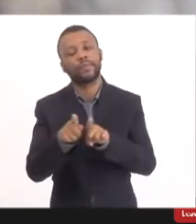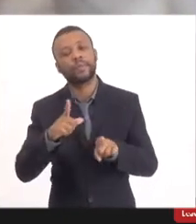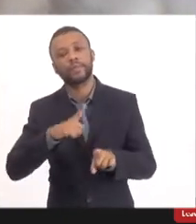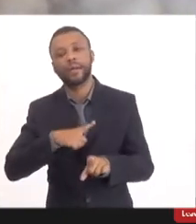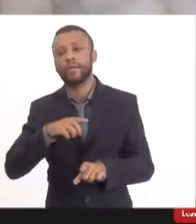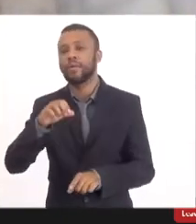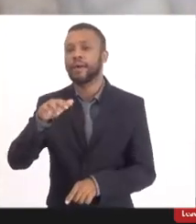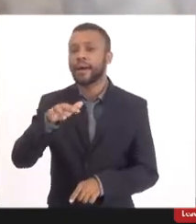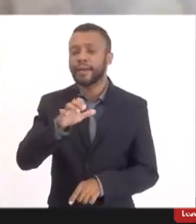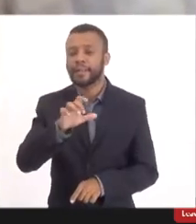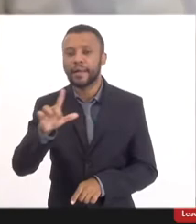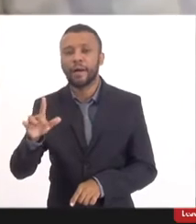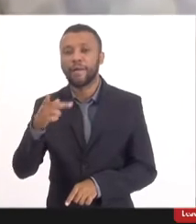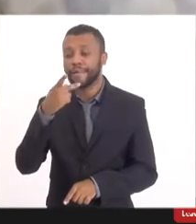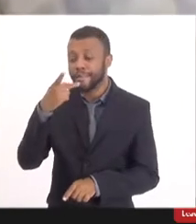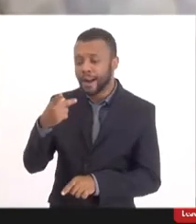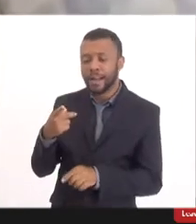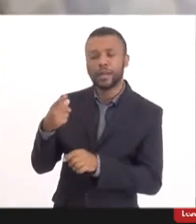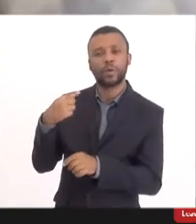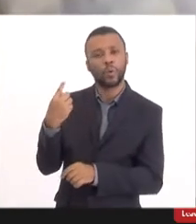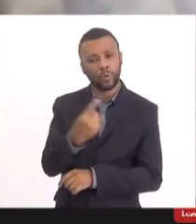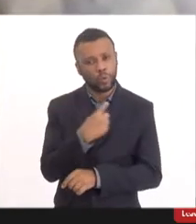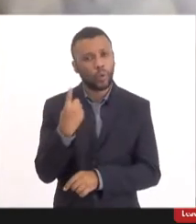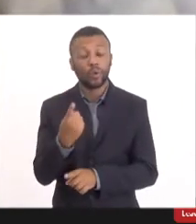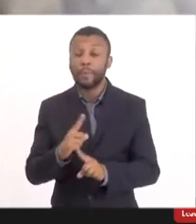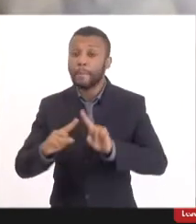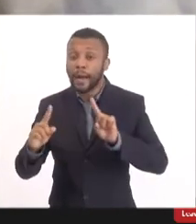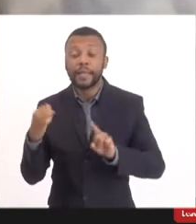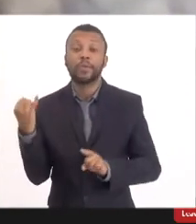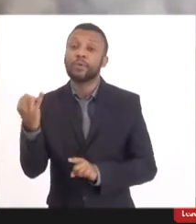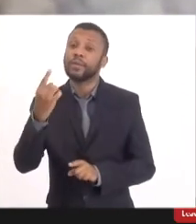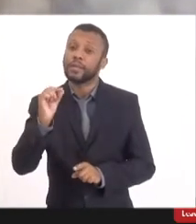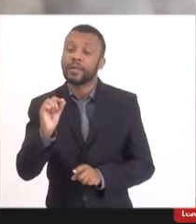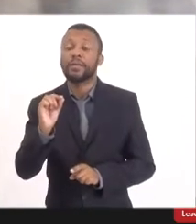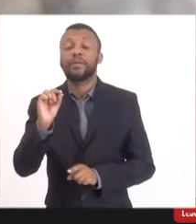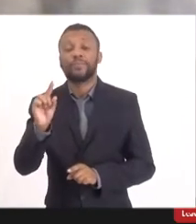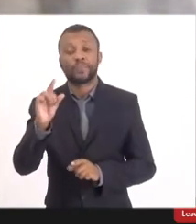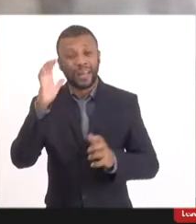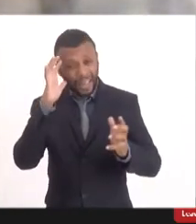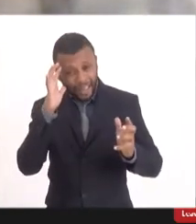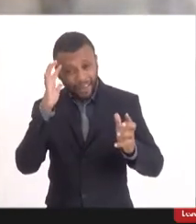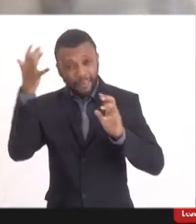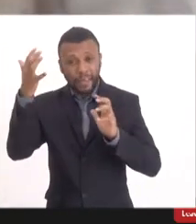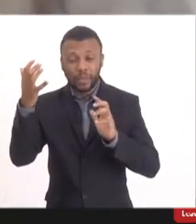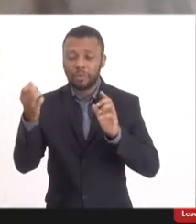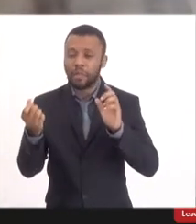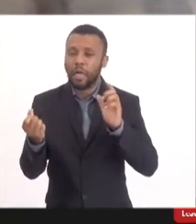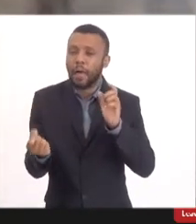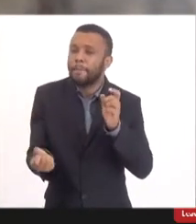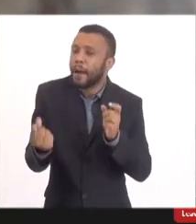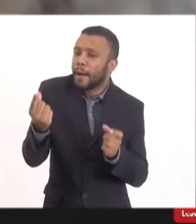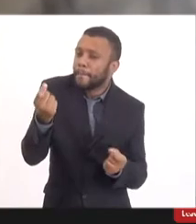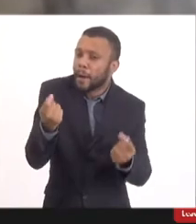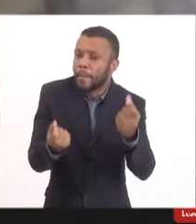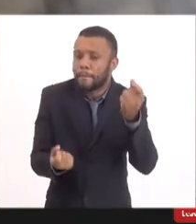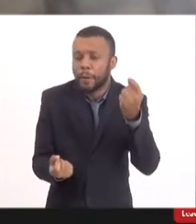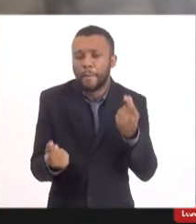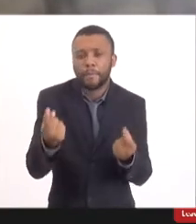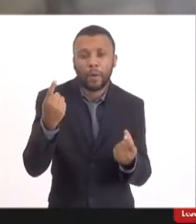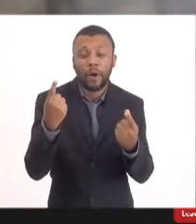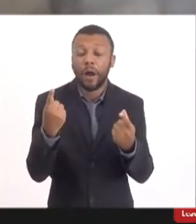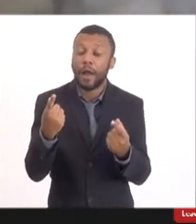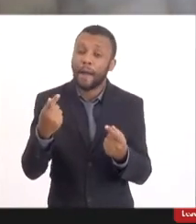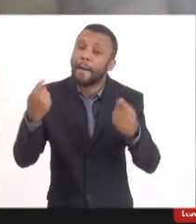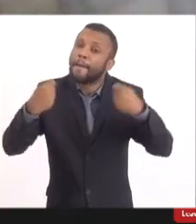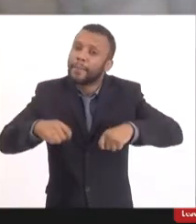diretamente. Mas é importante que evento adverso, ele precisa ser monitorado, apesar de que a senhora está colocando a